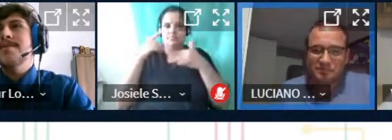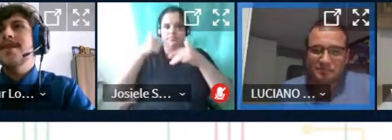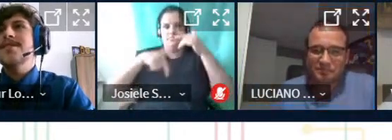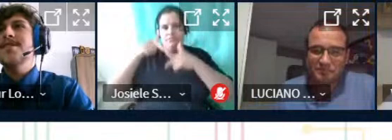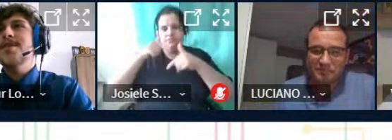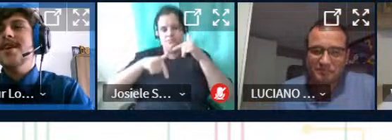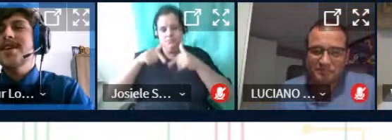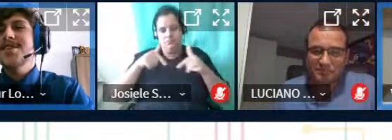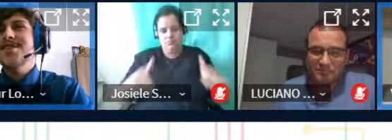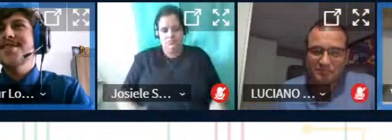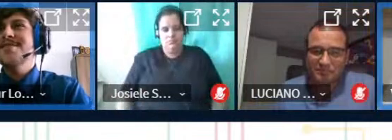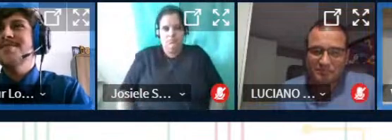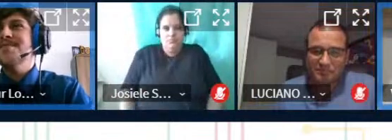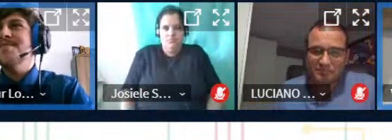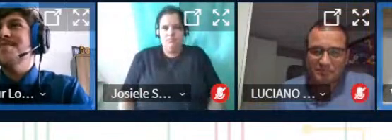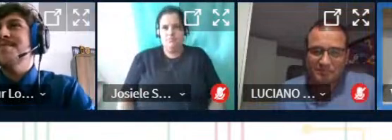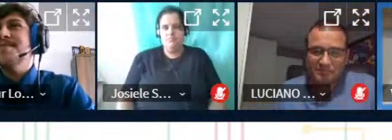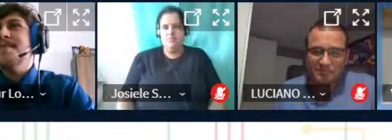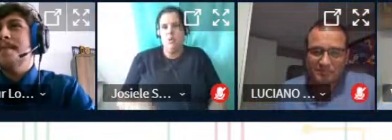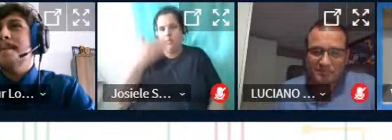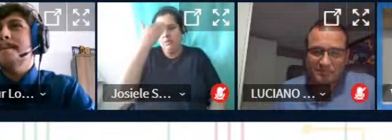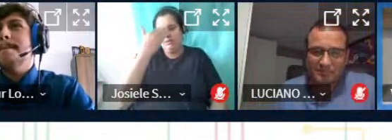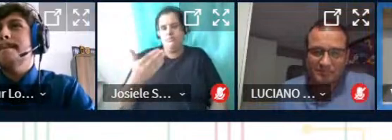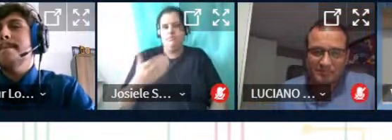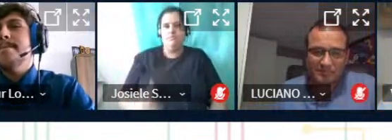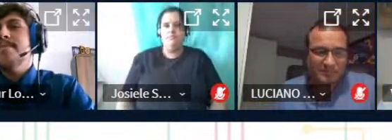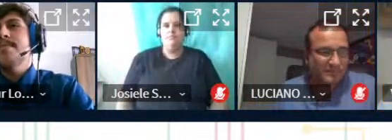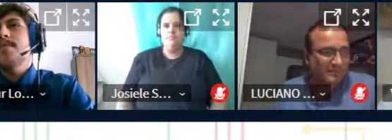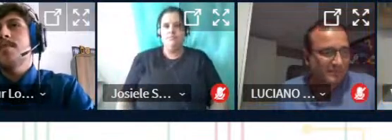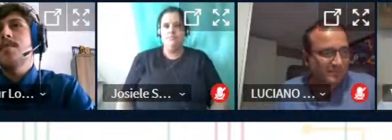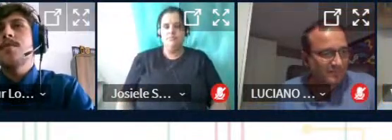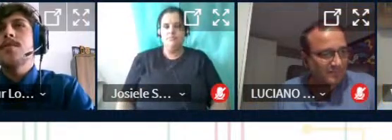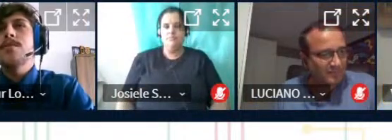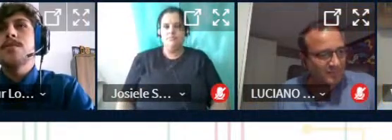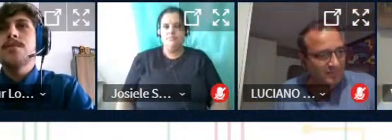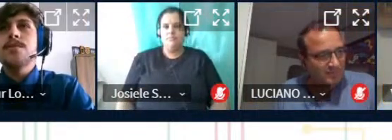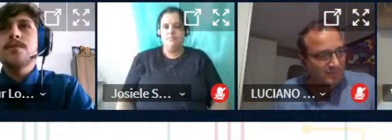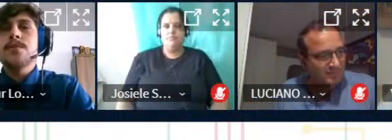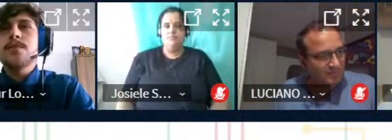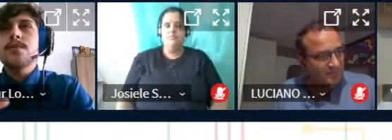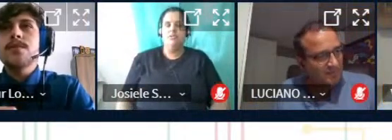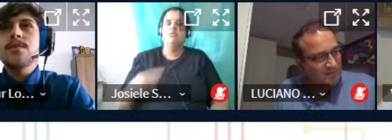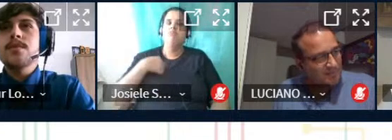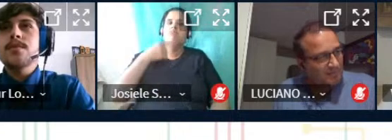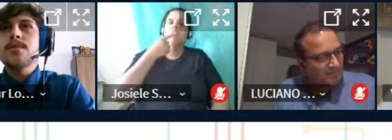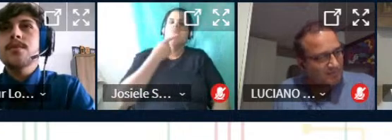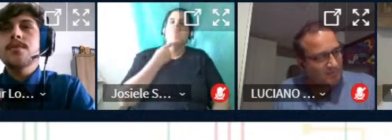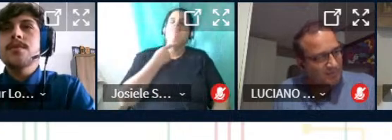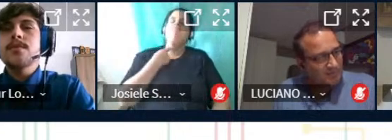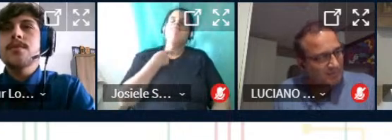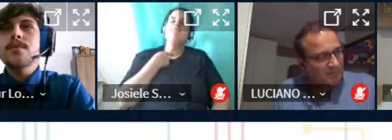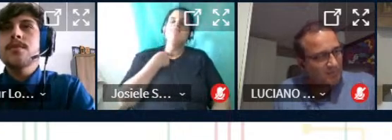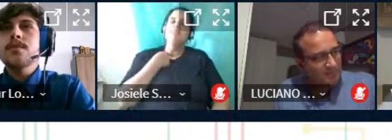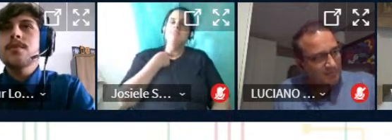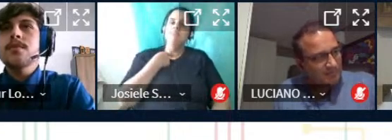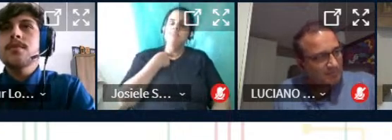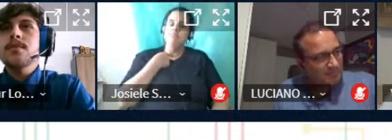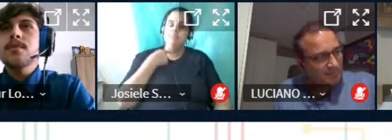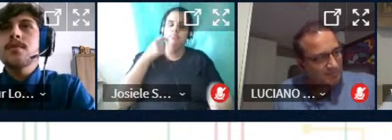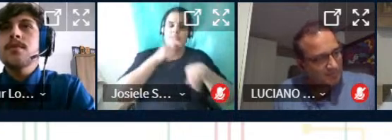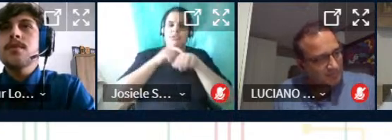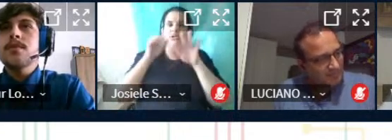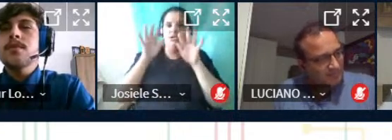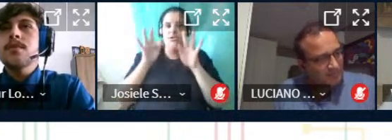muito obrigada olha só eu realmente amei quando em algum momento ali mais para o final